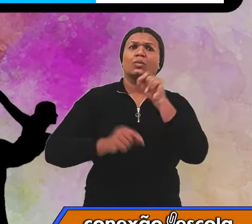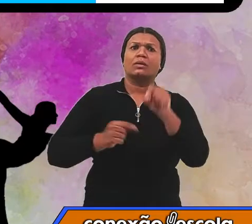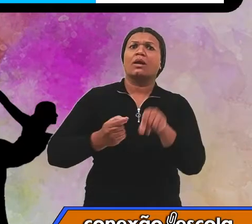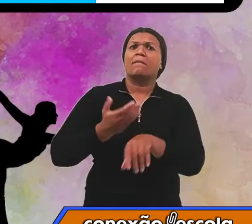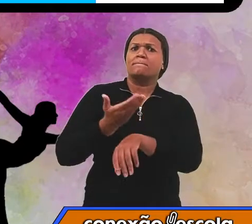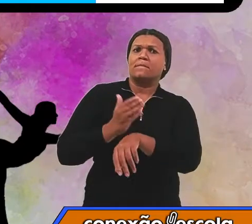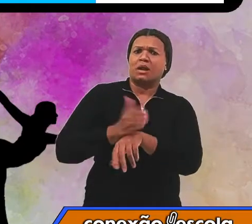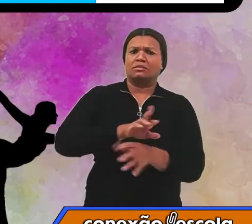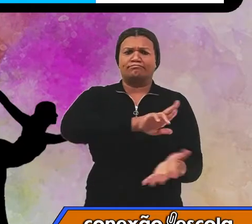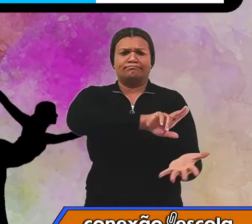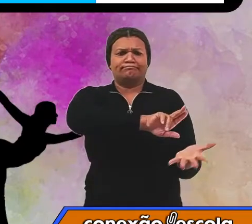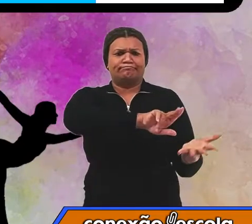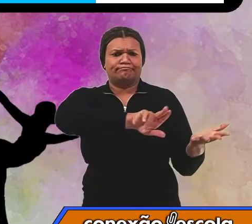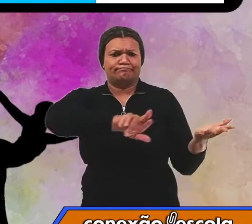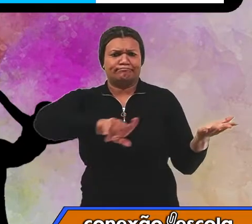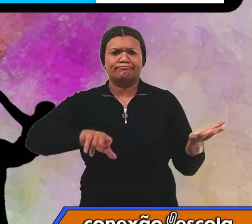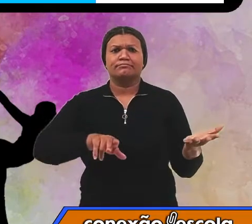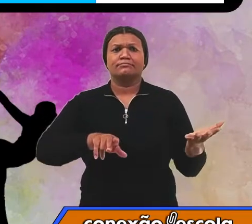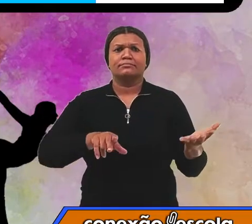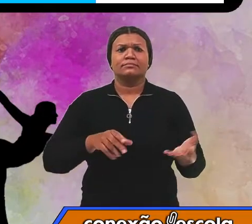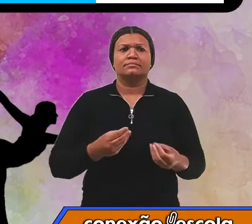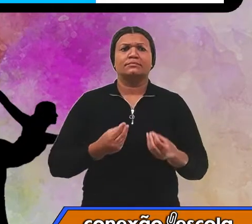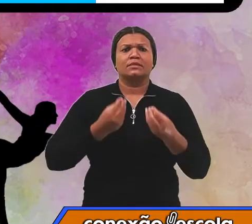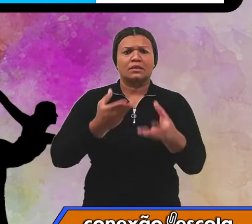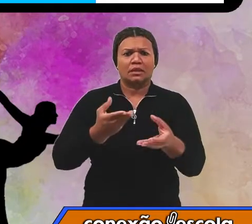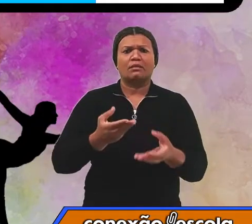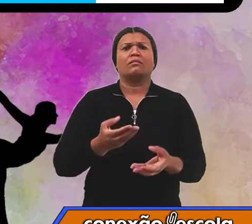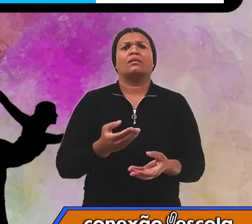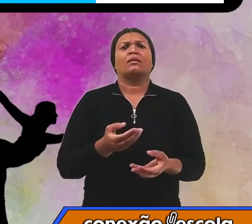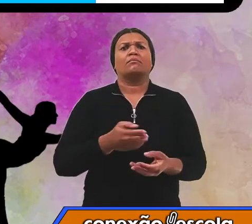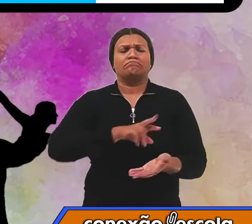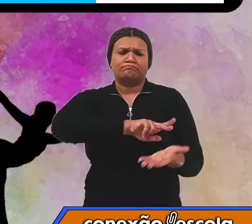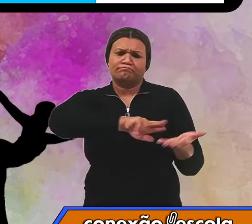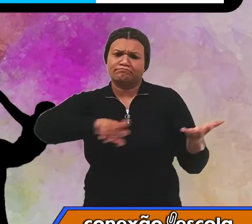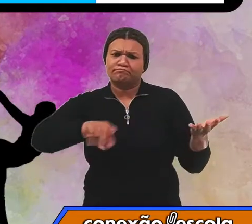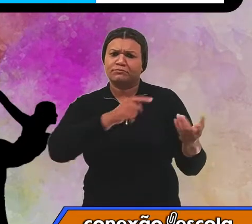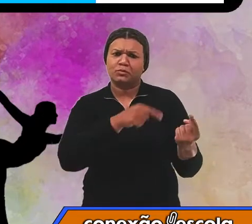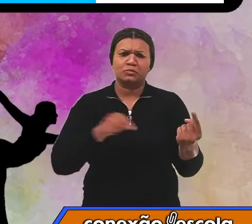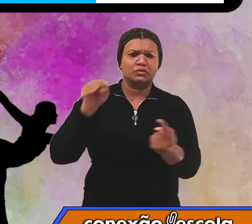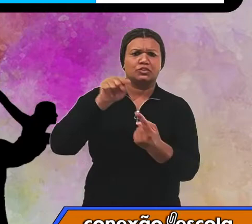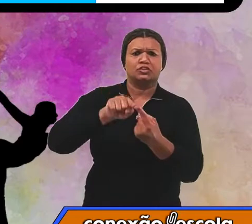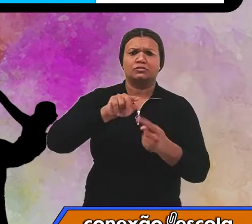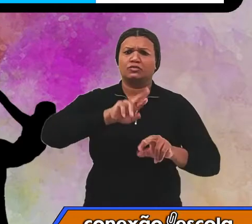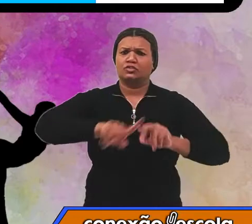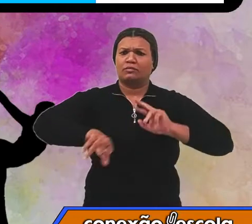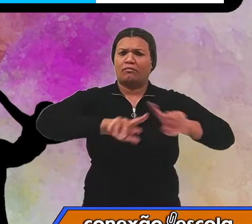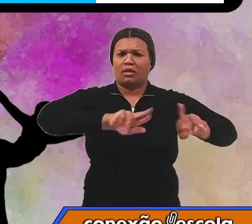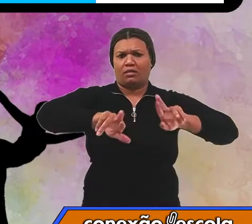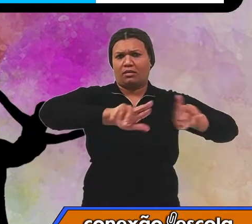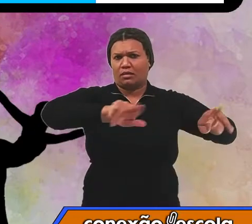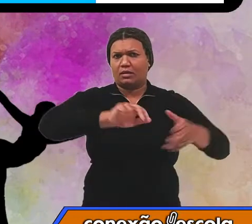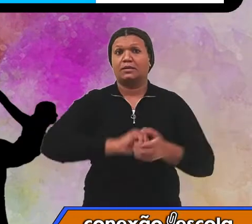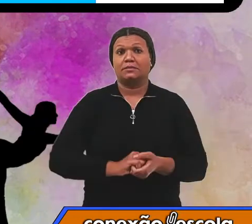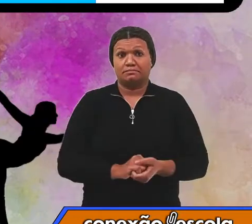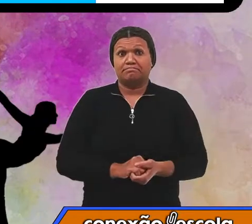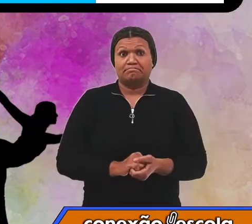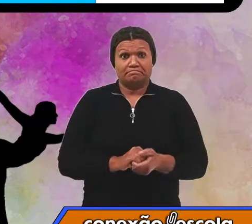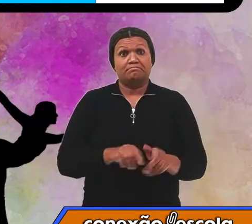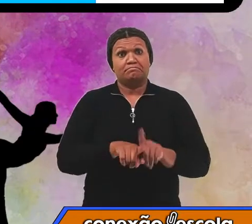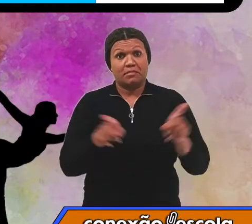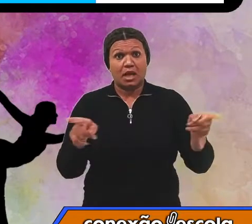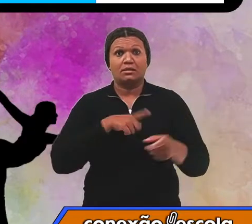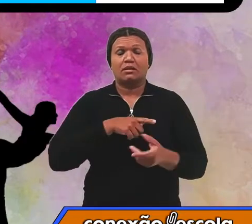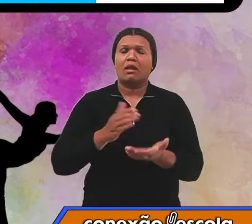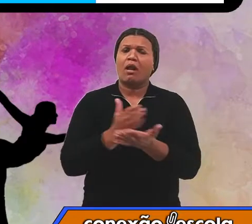diversificada, que oferece vários métodos para se atingir diferentes objetivos, sendo que algumas